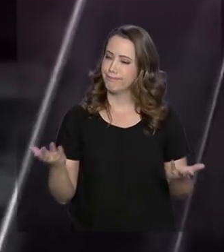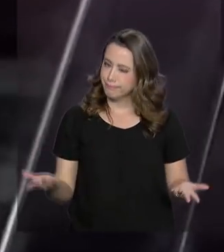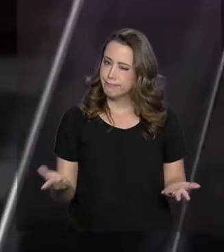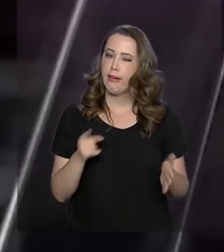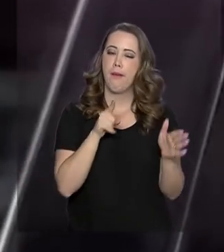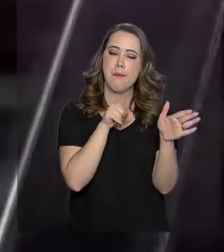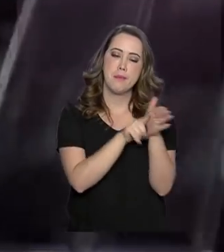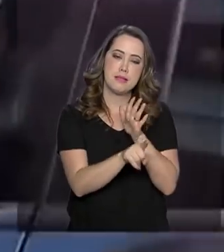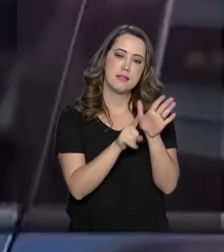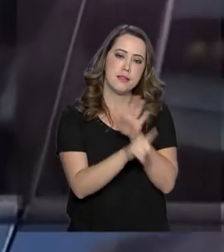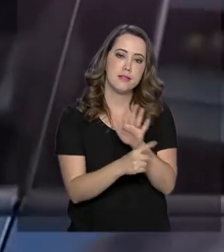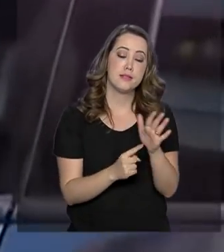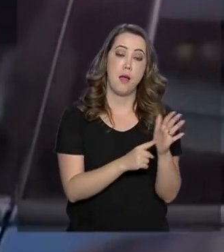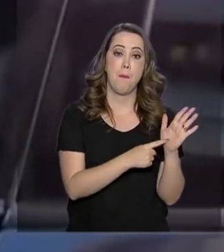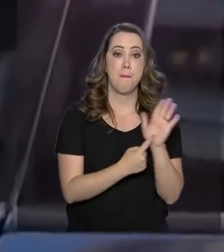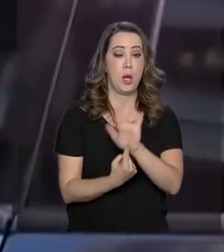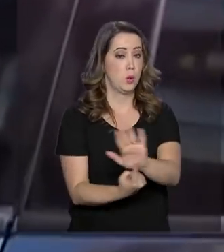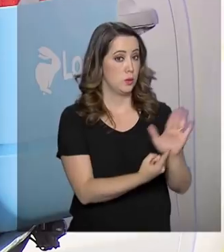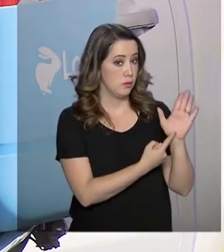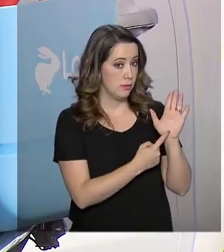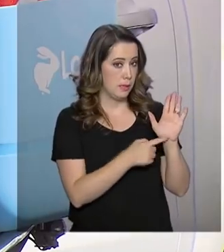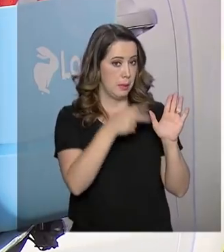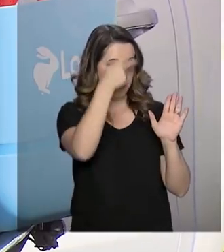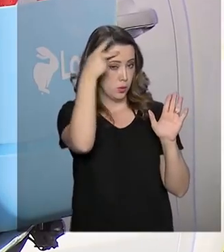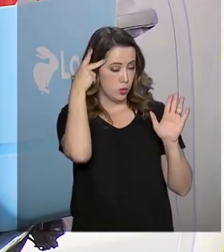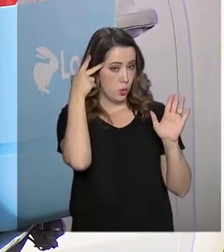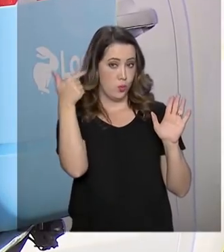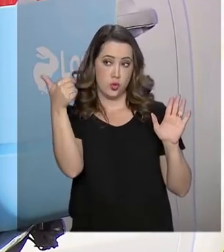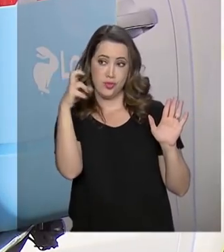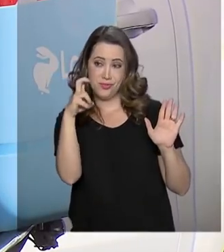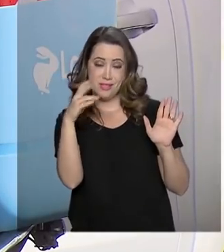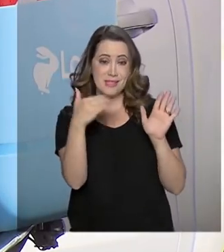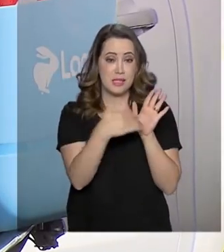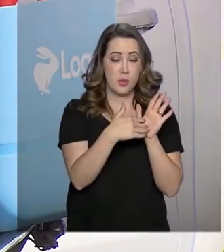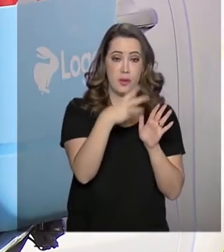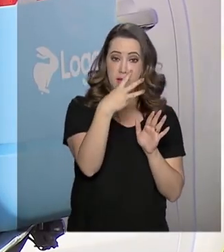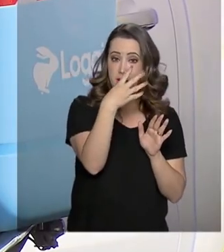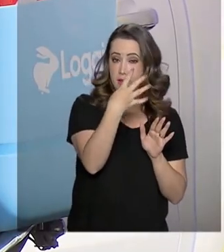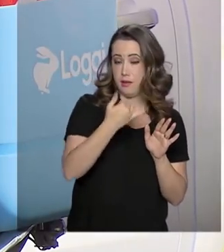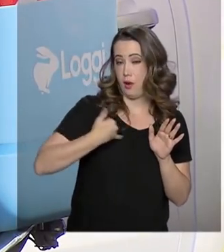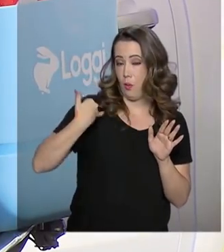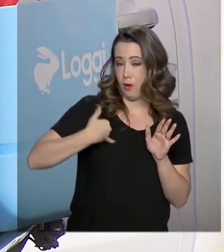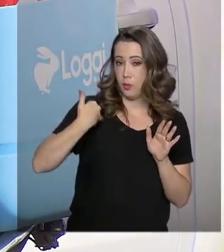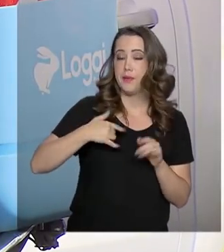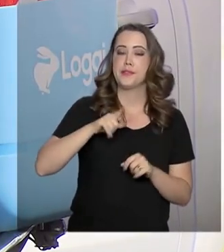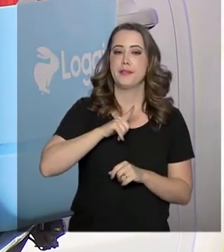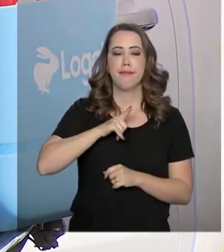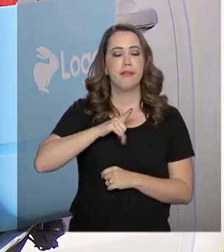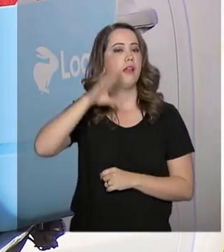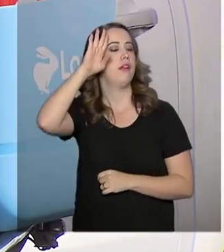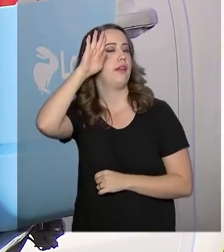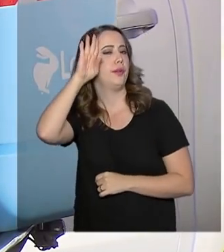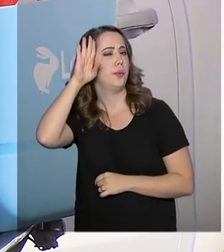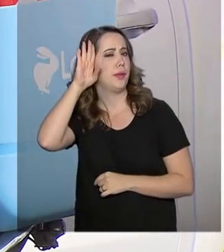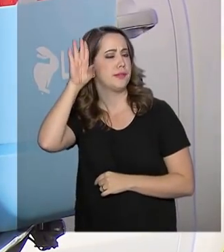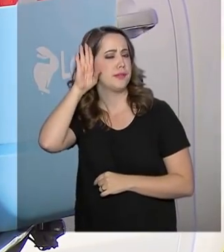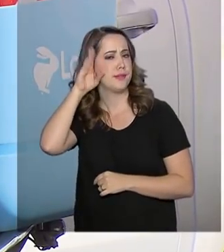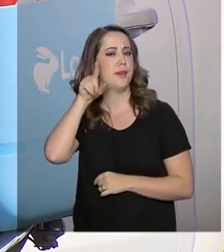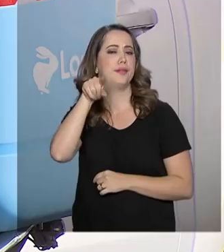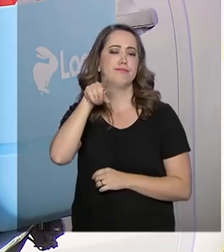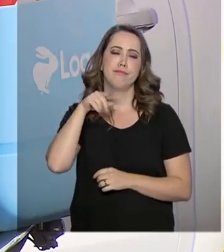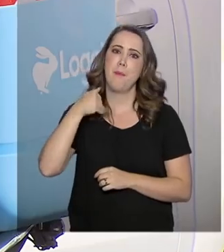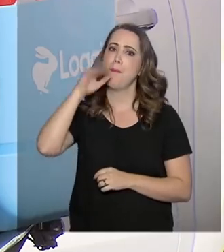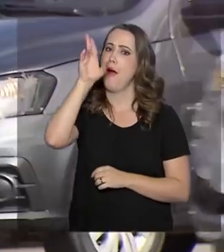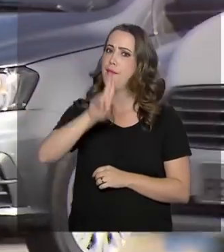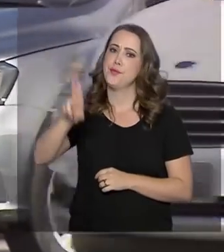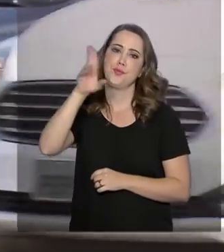os motoristas com idade entre 25 e 34 anos e com ensino superior são os que mais assumem esse comportamento